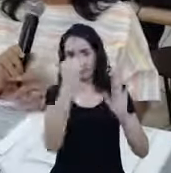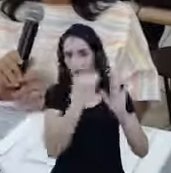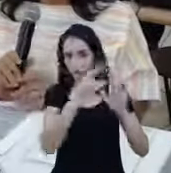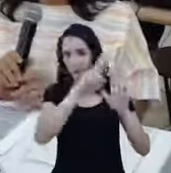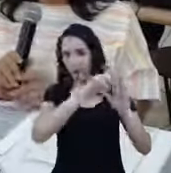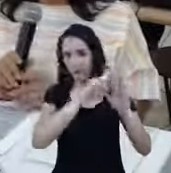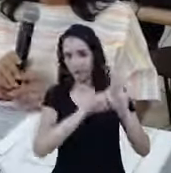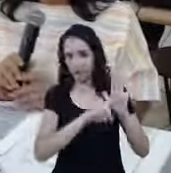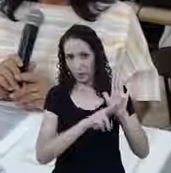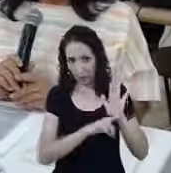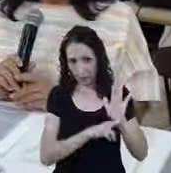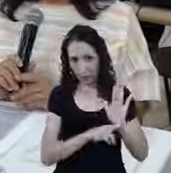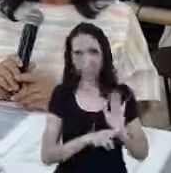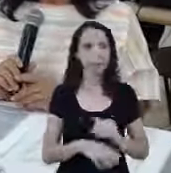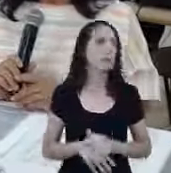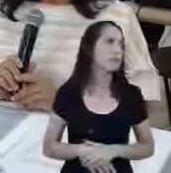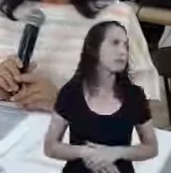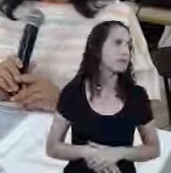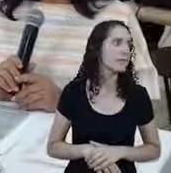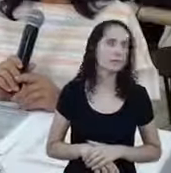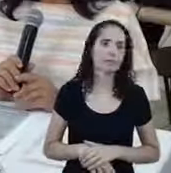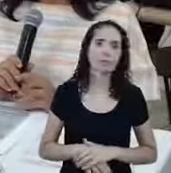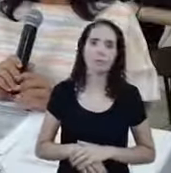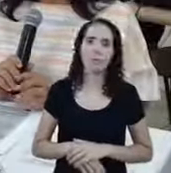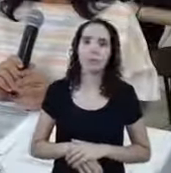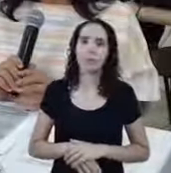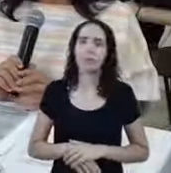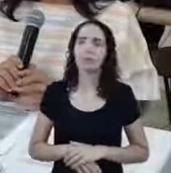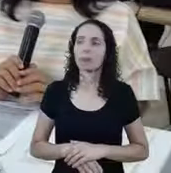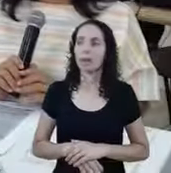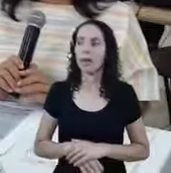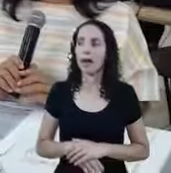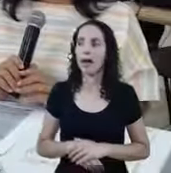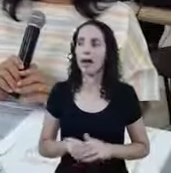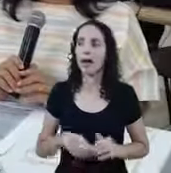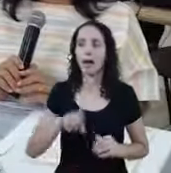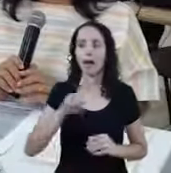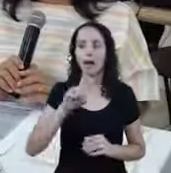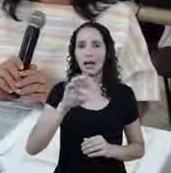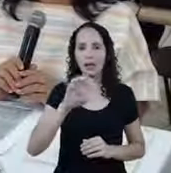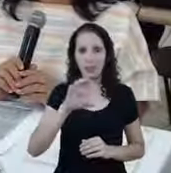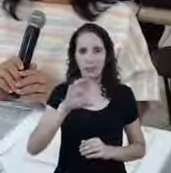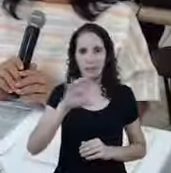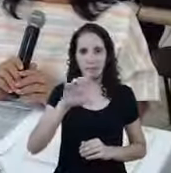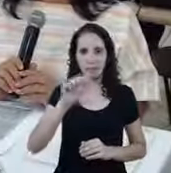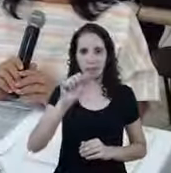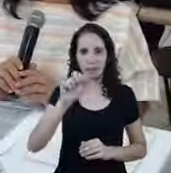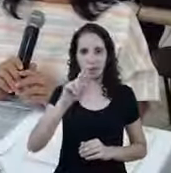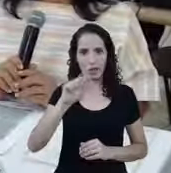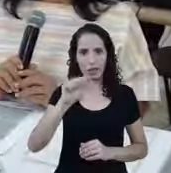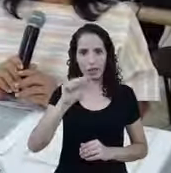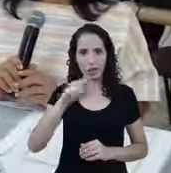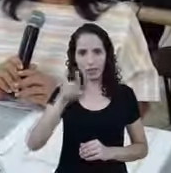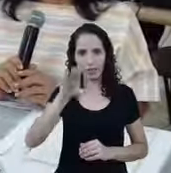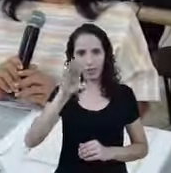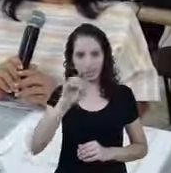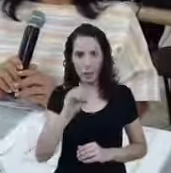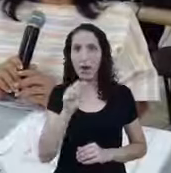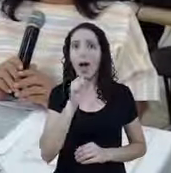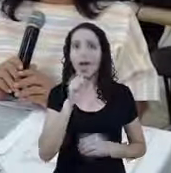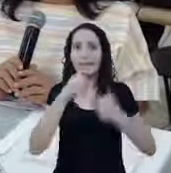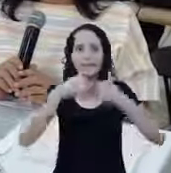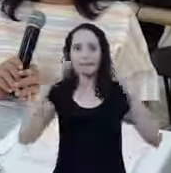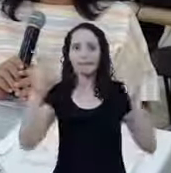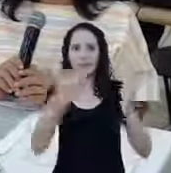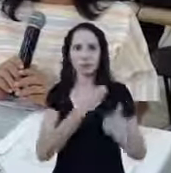declaração informal Vale lembrar Que ela ainda não está disponibilizada Pelo governo Então Se você acessar a